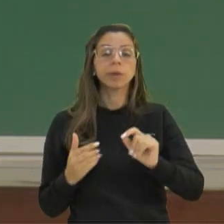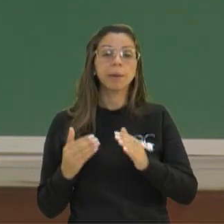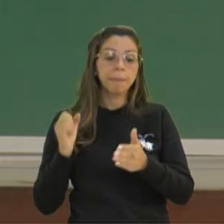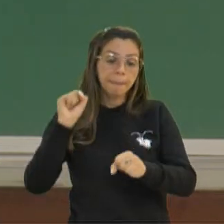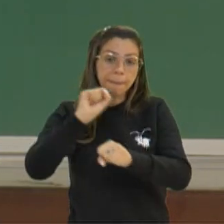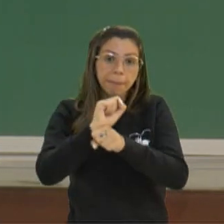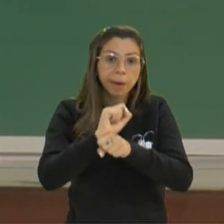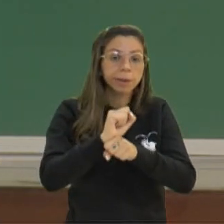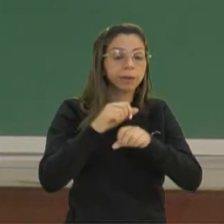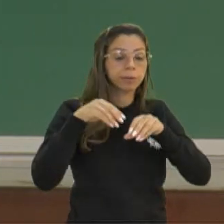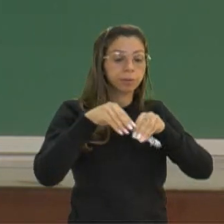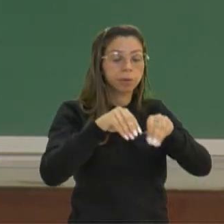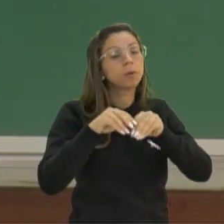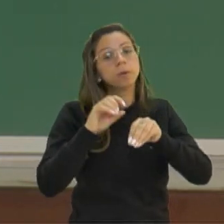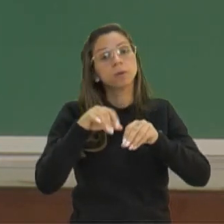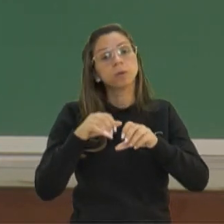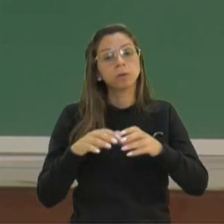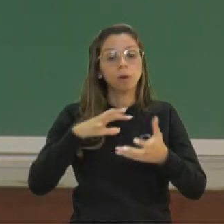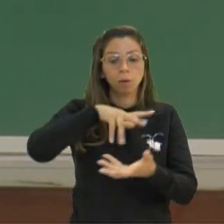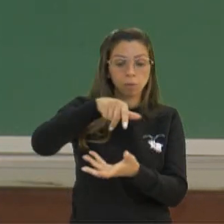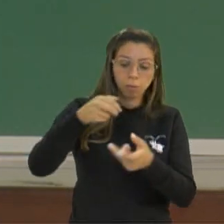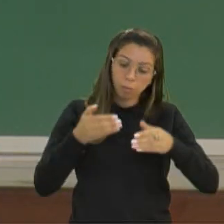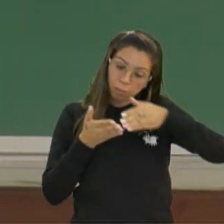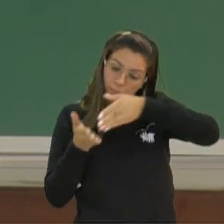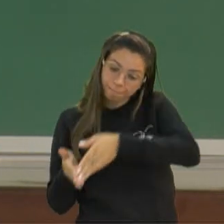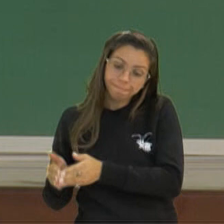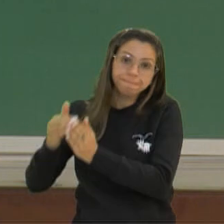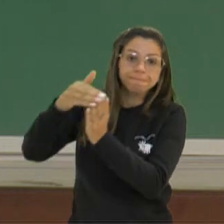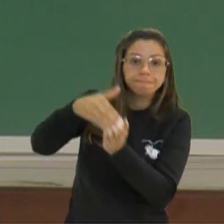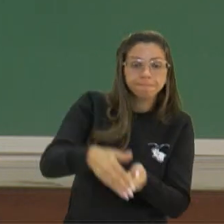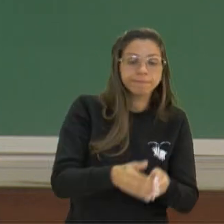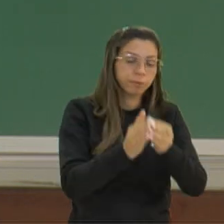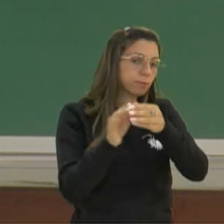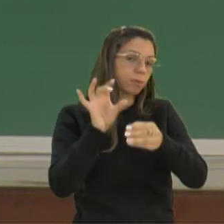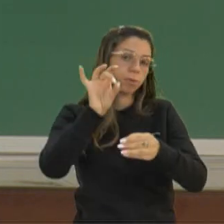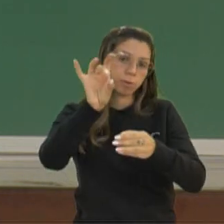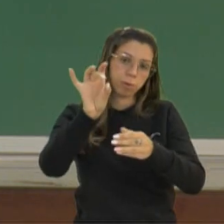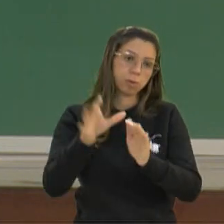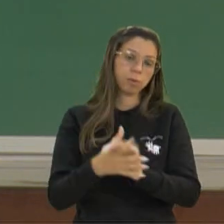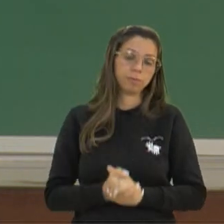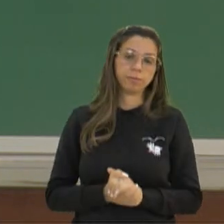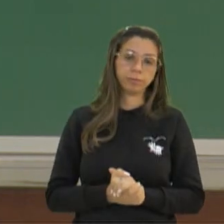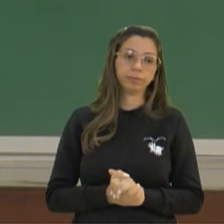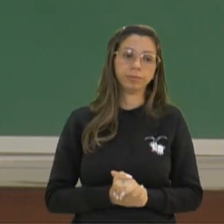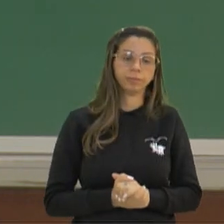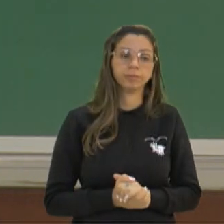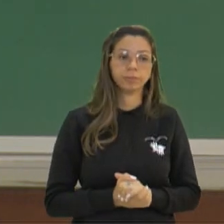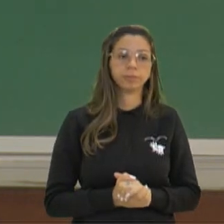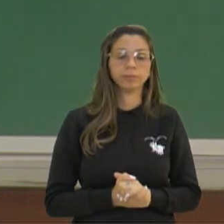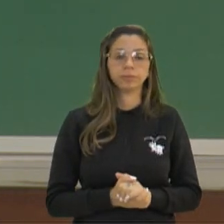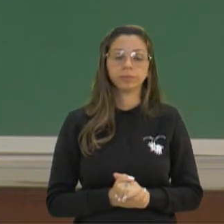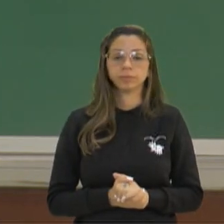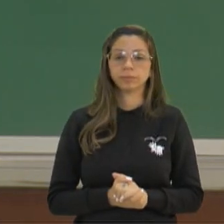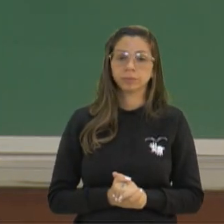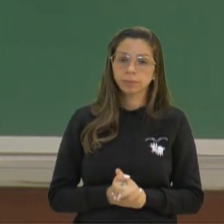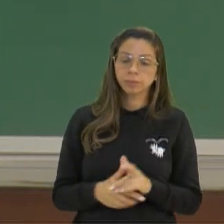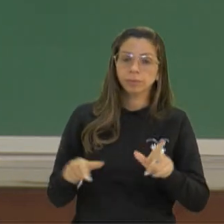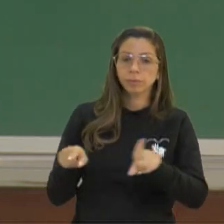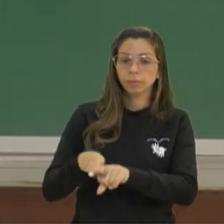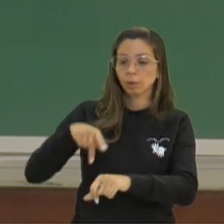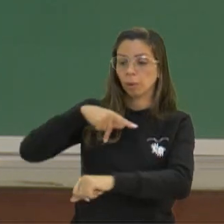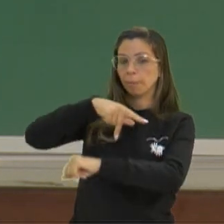em nenhum território, eles simplesmente deram uma volta, uma circunnavegação. O império hindu, também